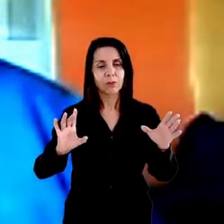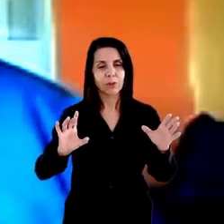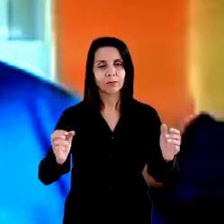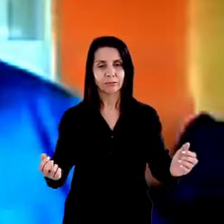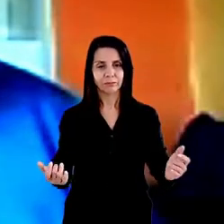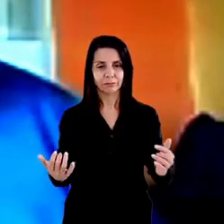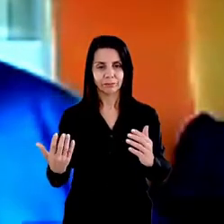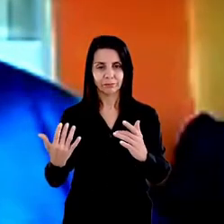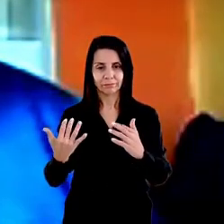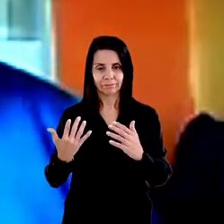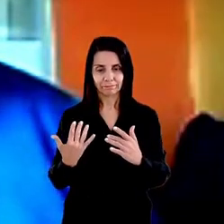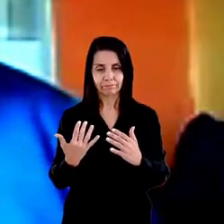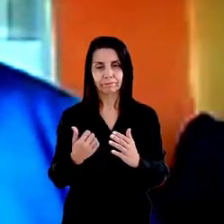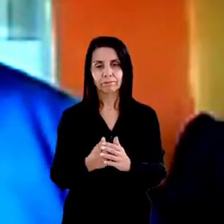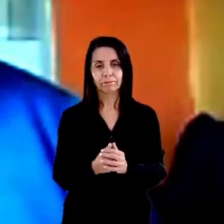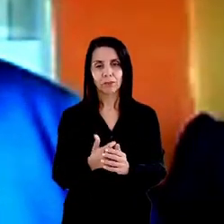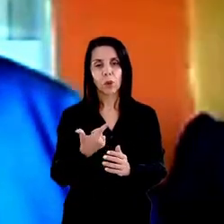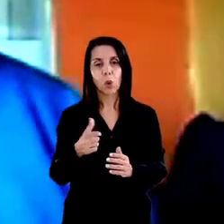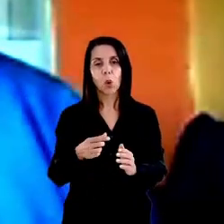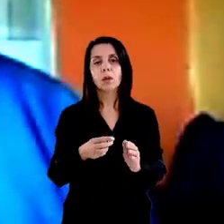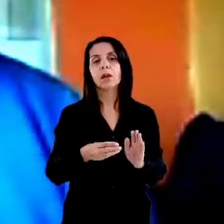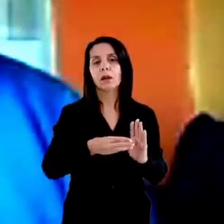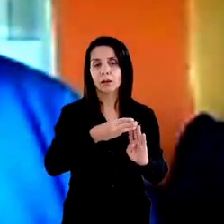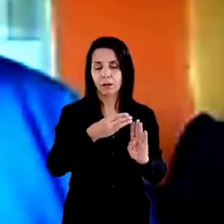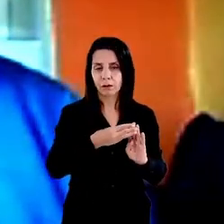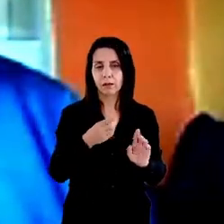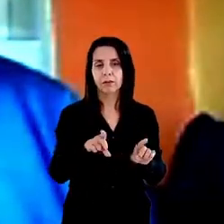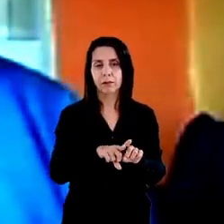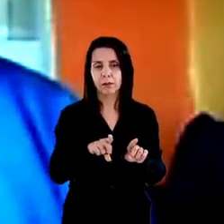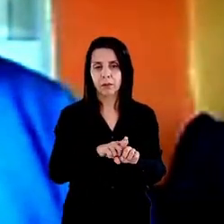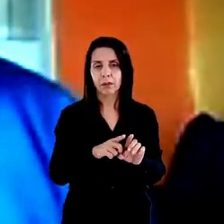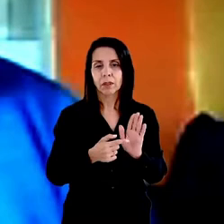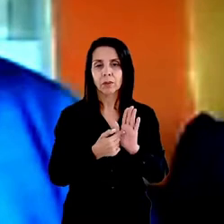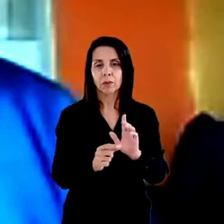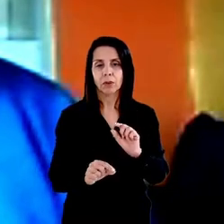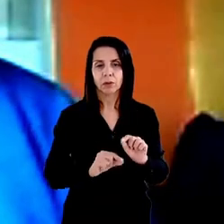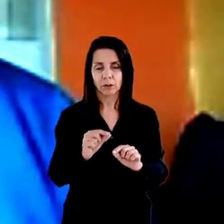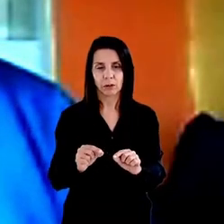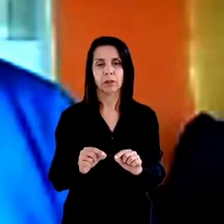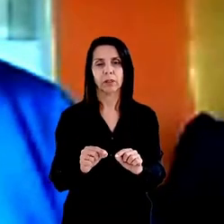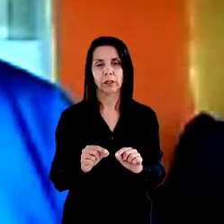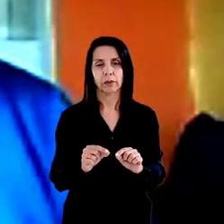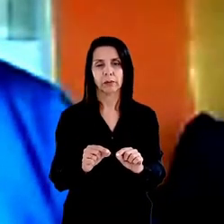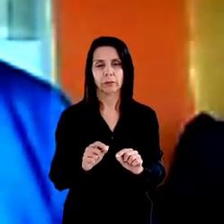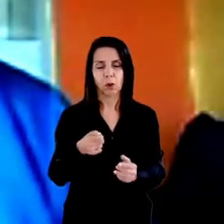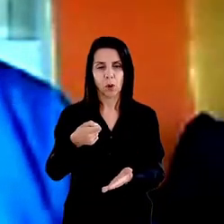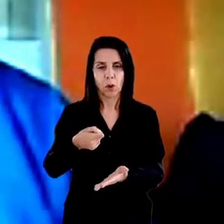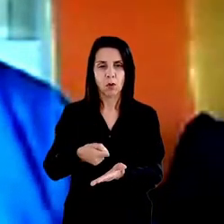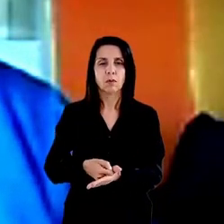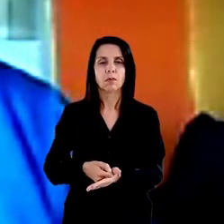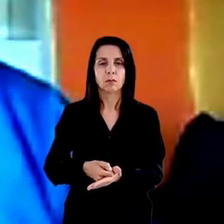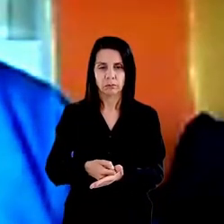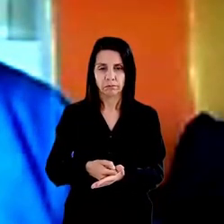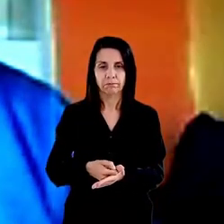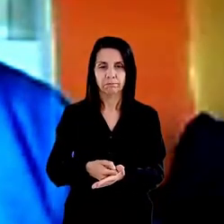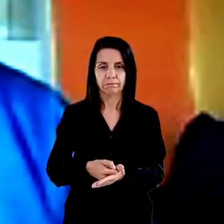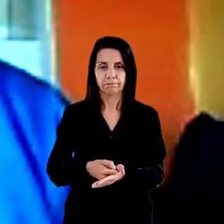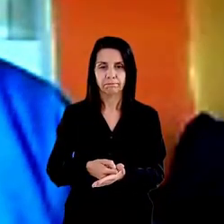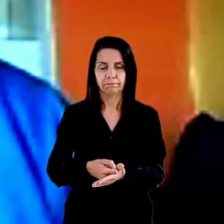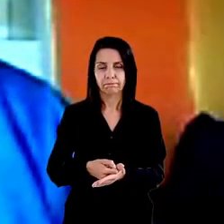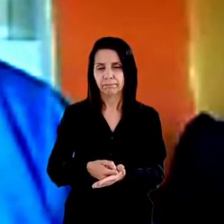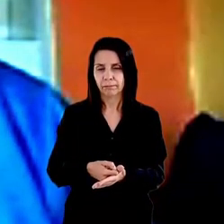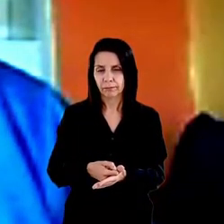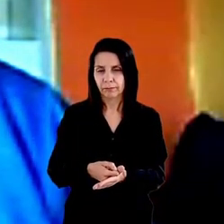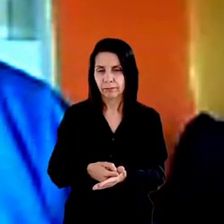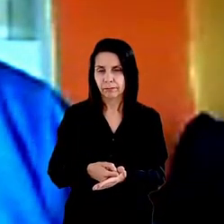60 também desse Ministério Público de 2017 que dispõe sobre a obrigatoriedade e a uniformização das inspeções